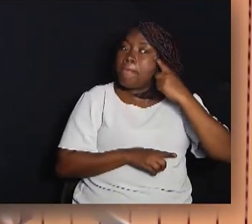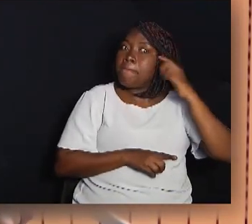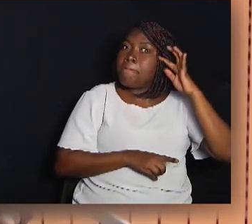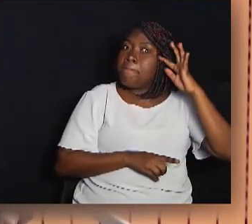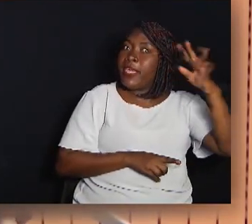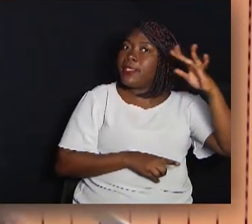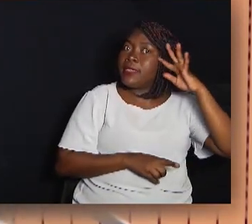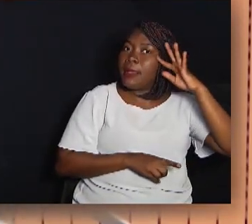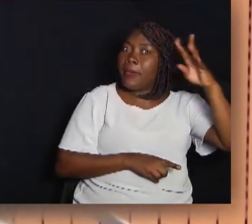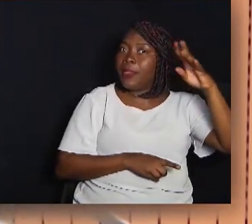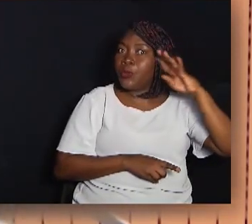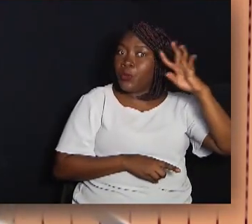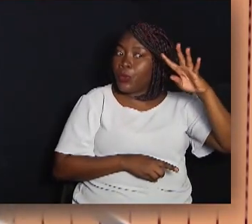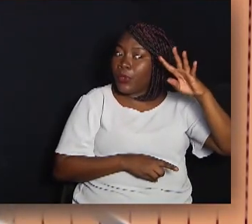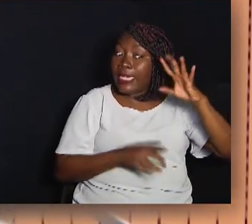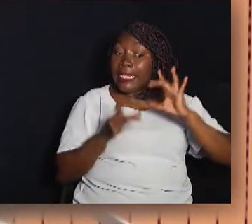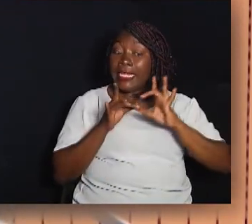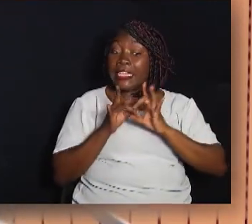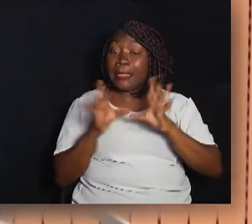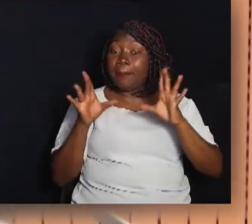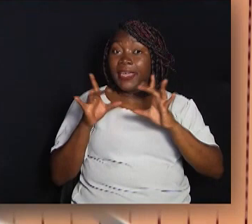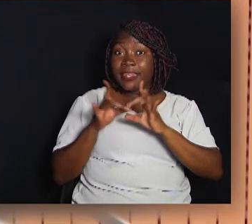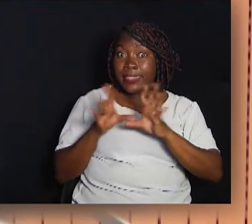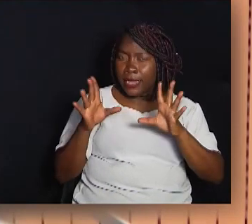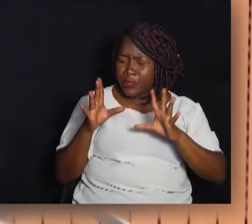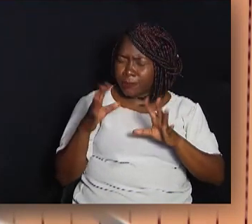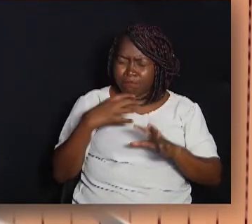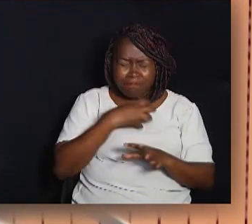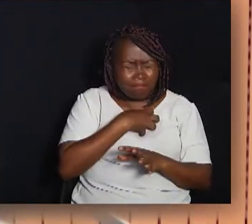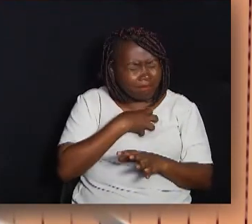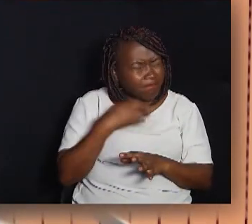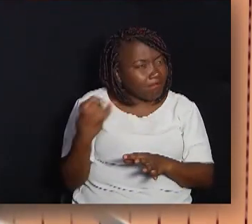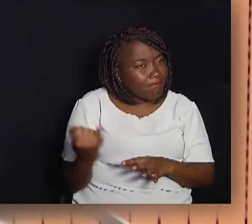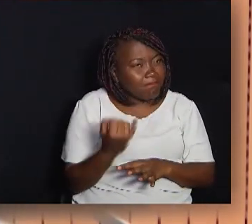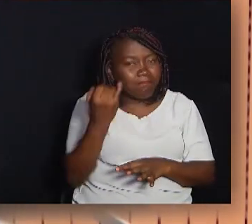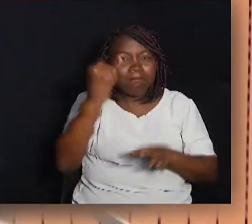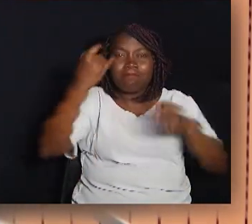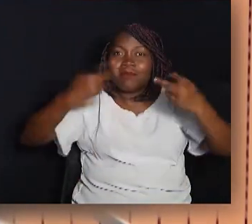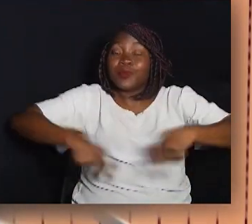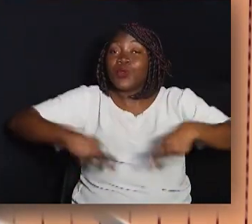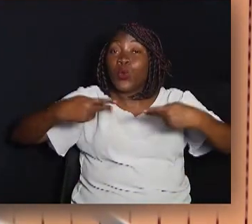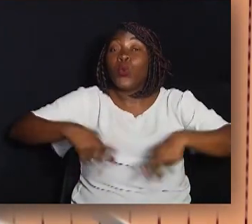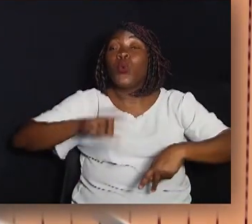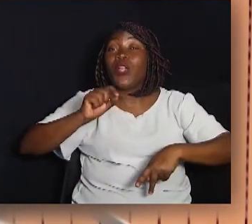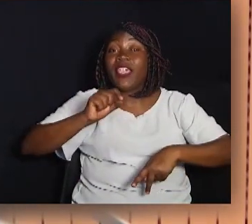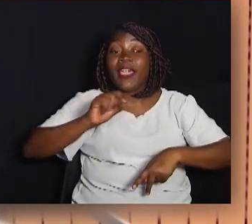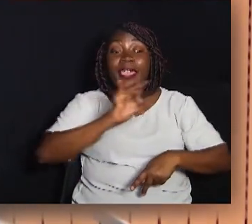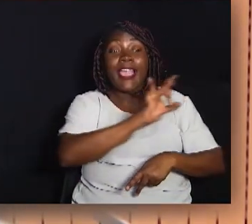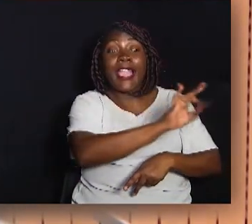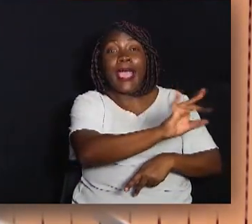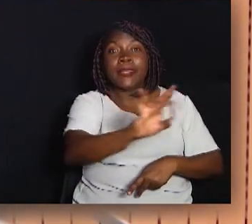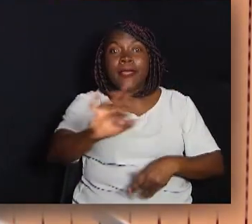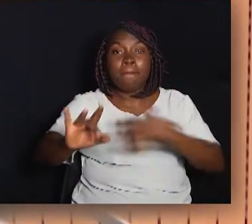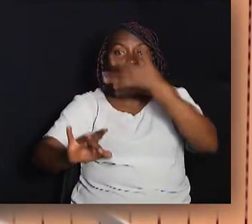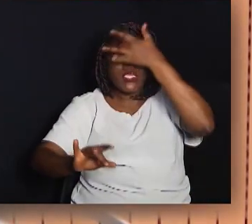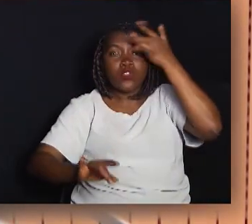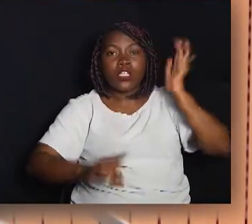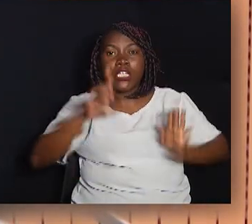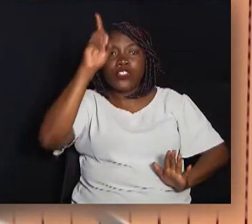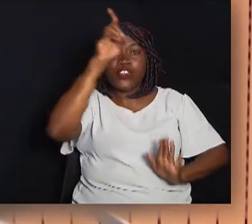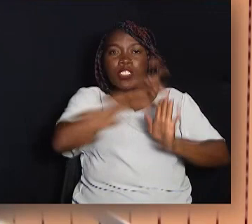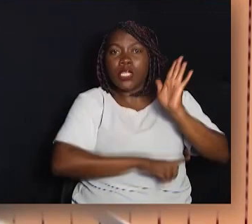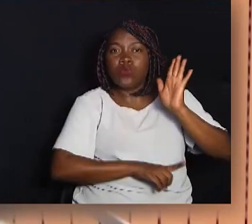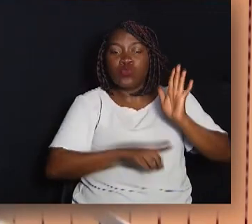liberdade que nós prezamos tanto no ocidente De cada pessoa ter o direito de professar a sua